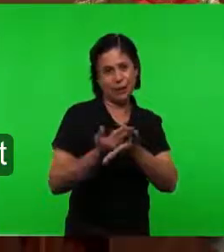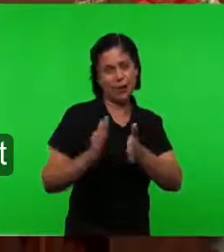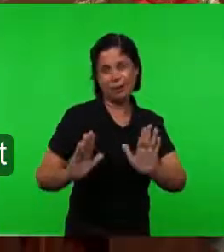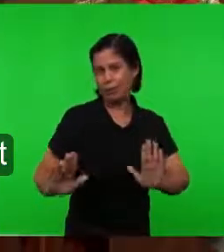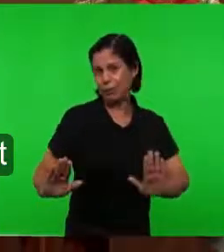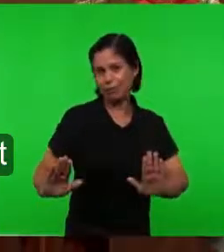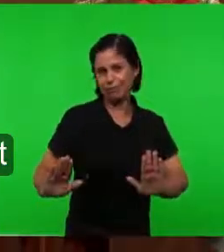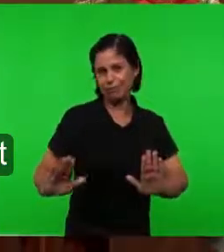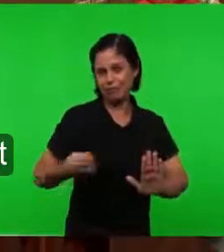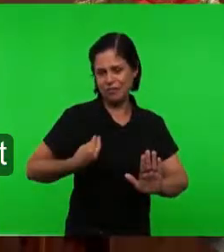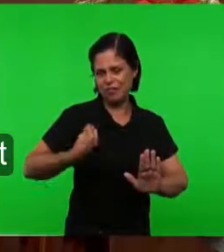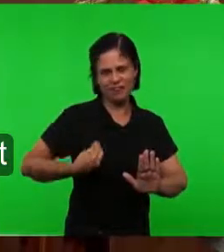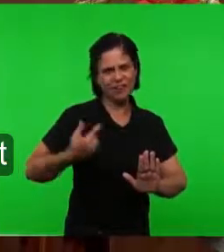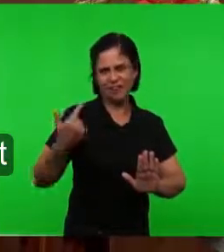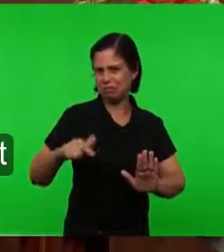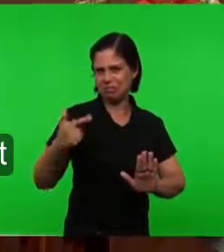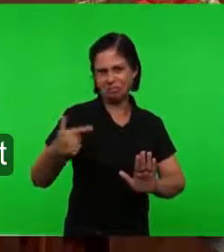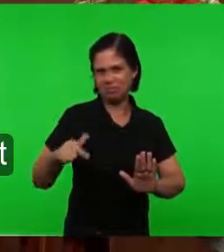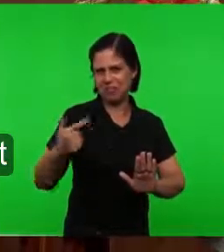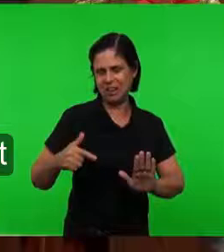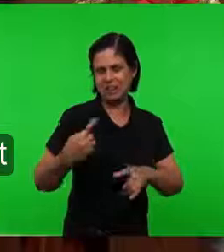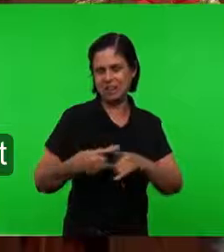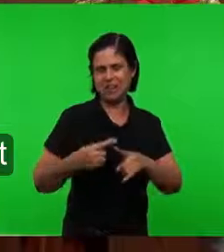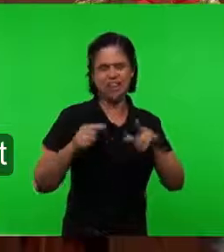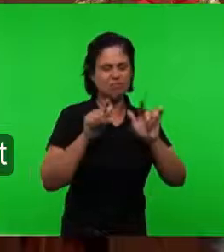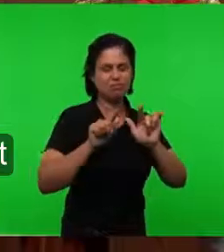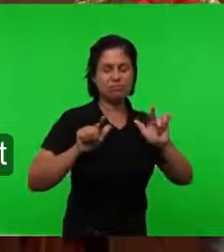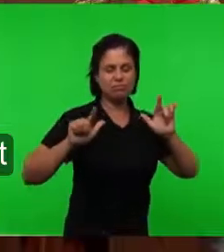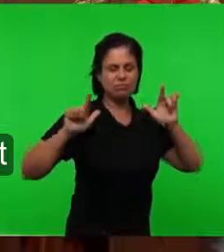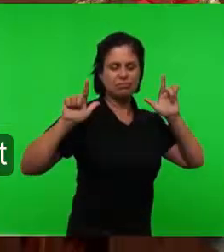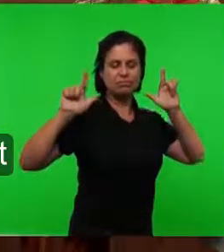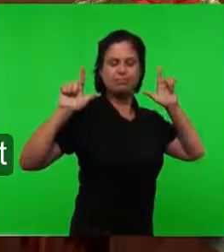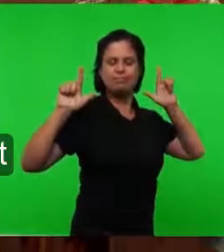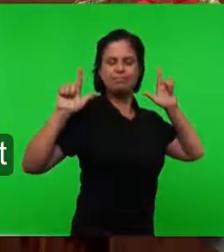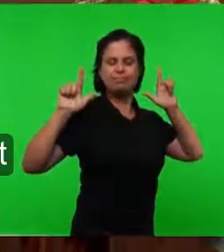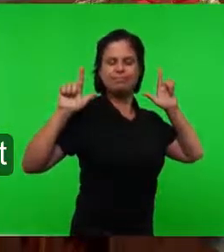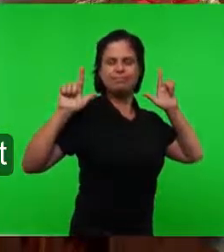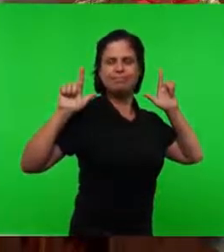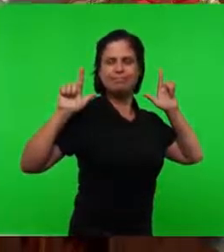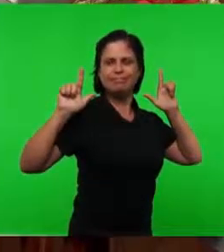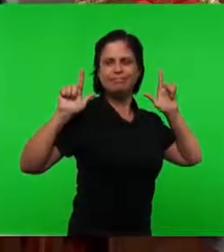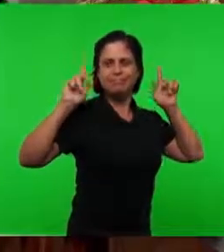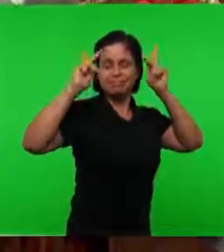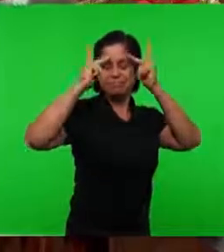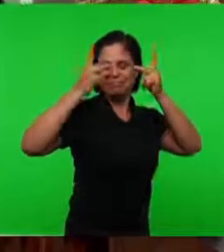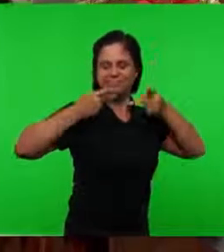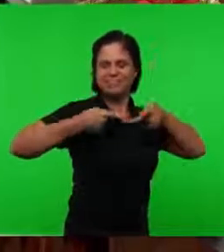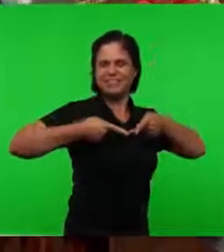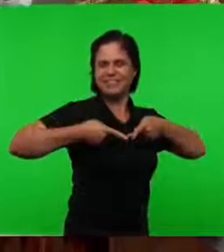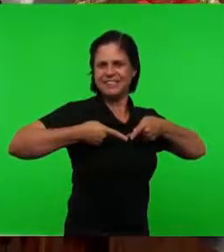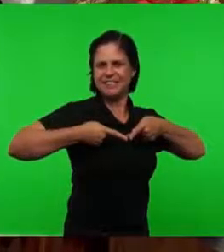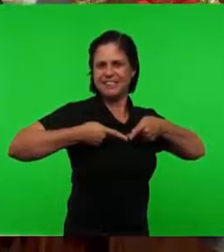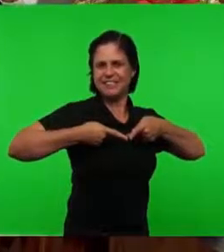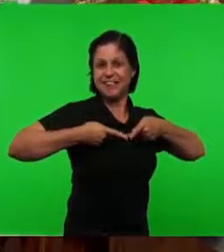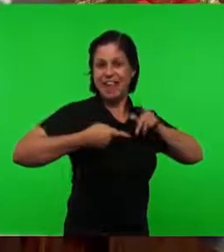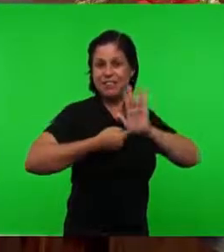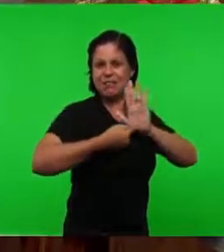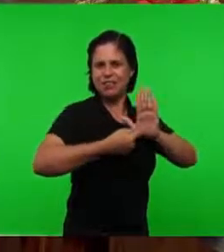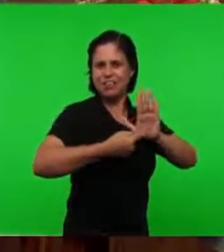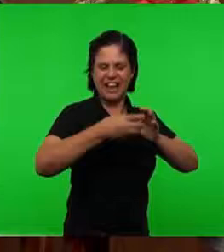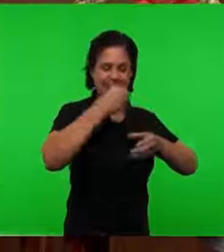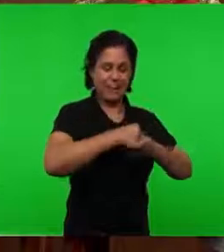A aparência É que vai ditar Aquilo que está Dentro dele